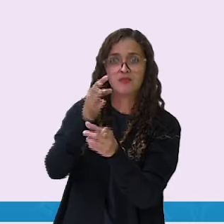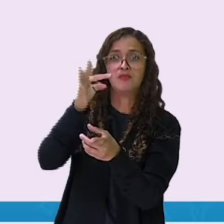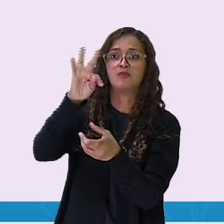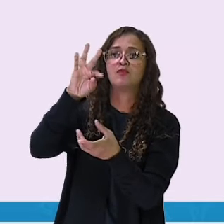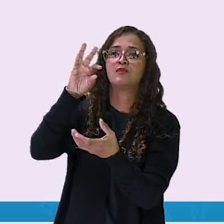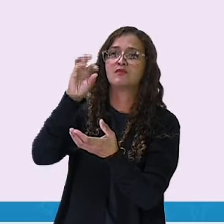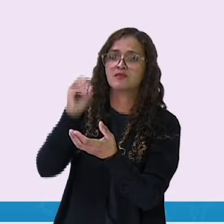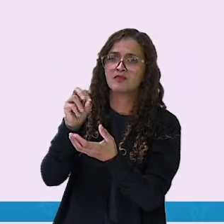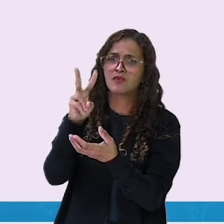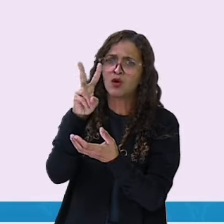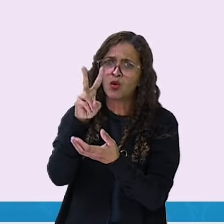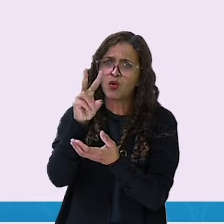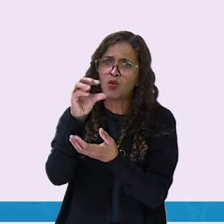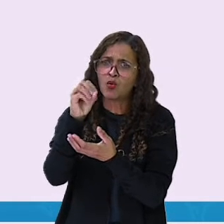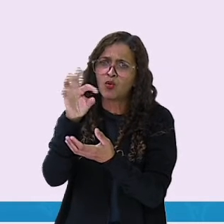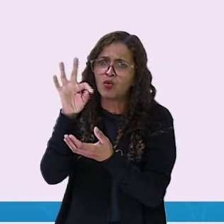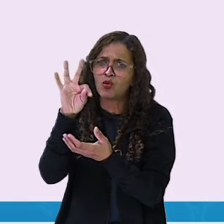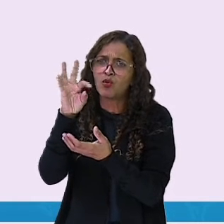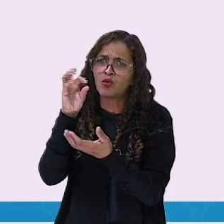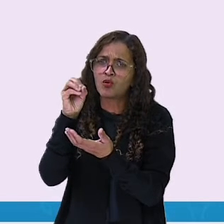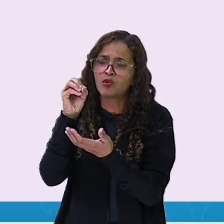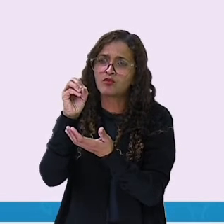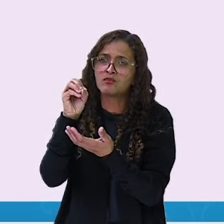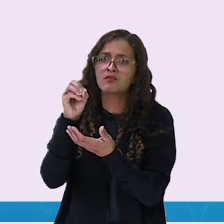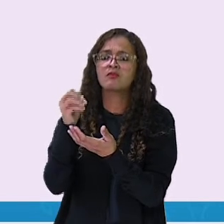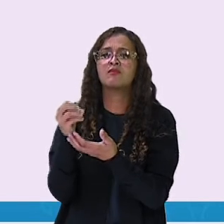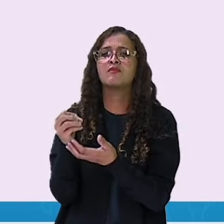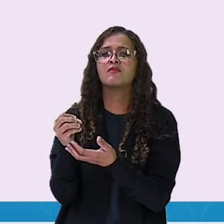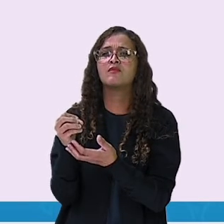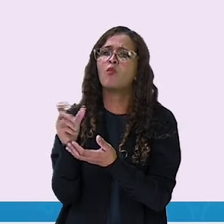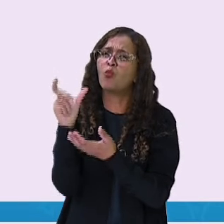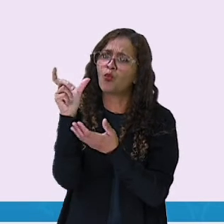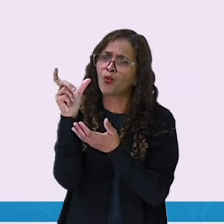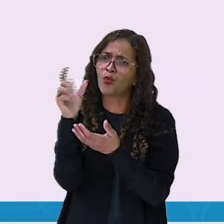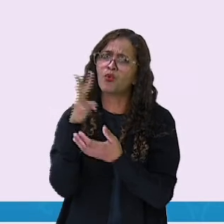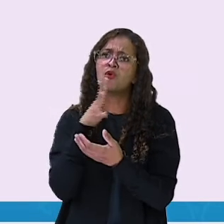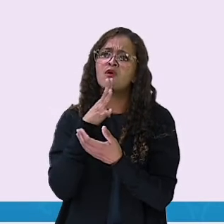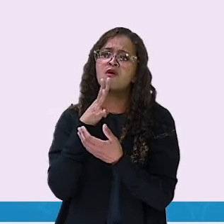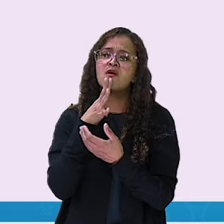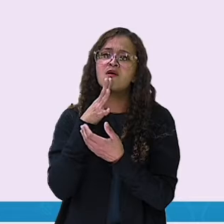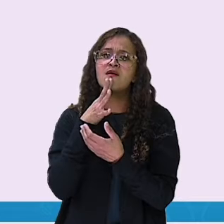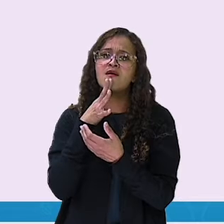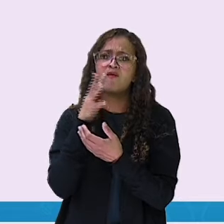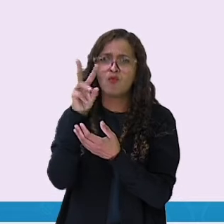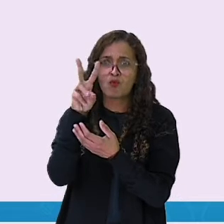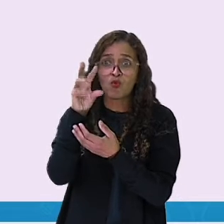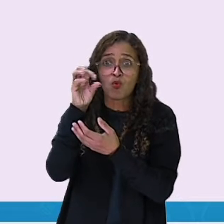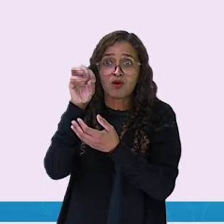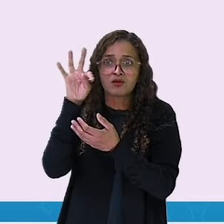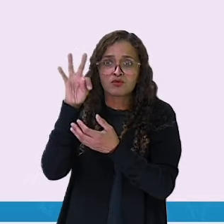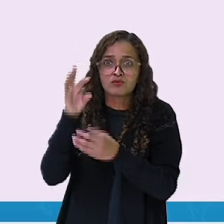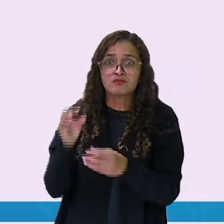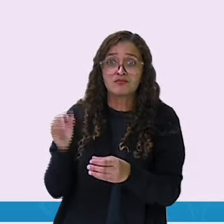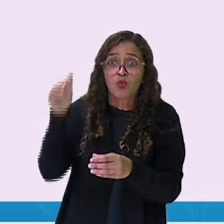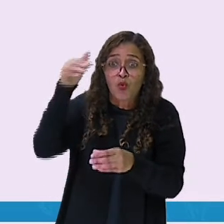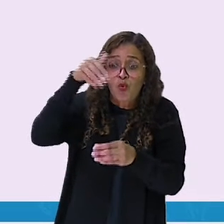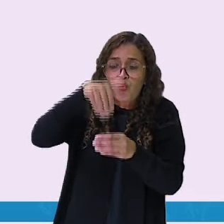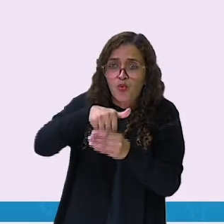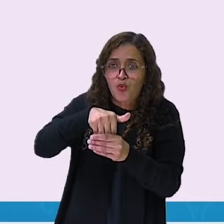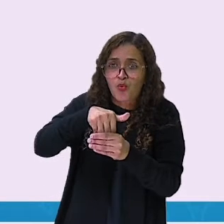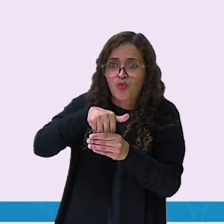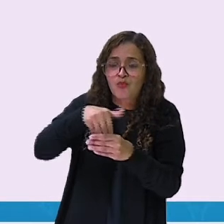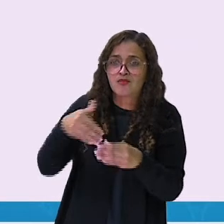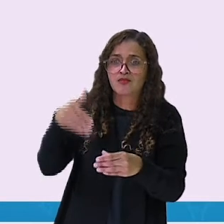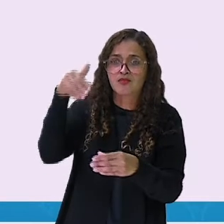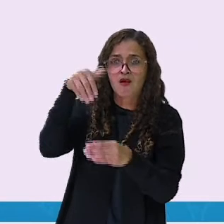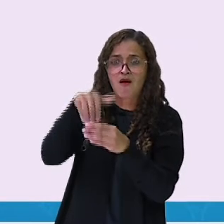Eu formei a palavra vó-tó. Viram só? Quantas palavras?